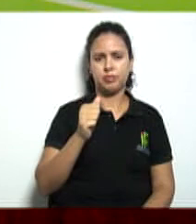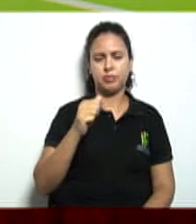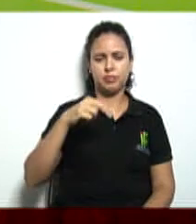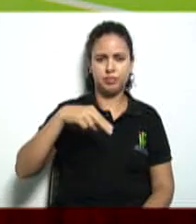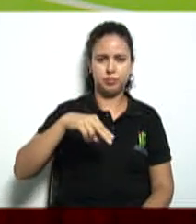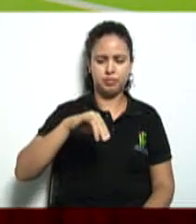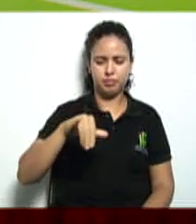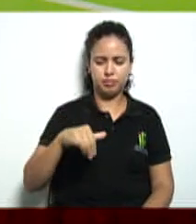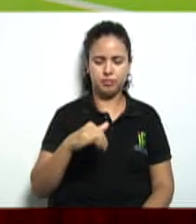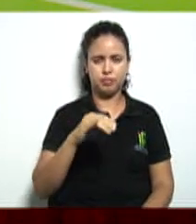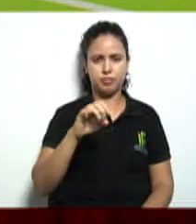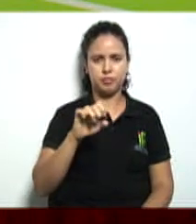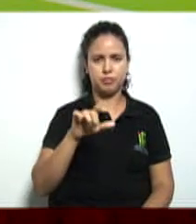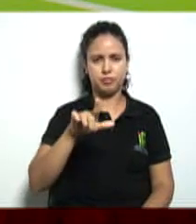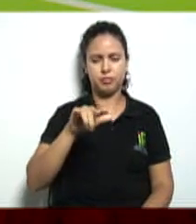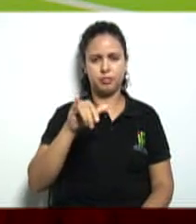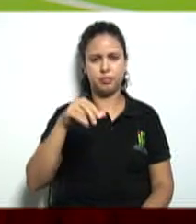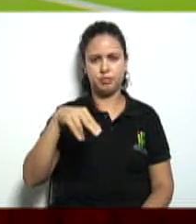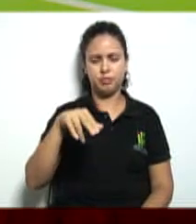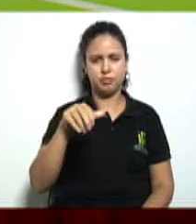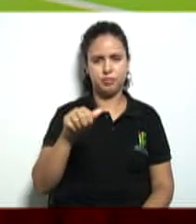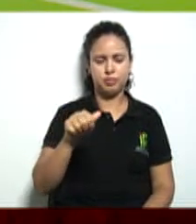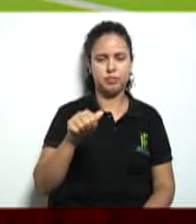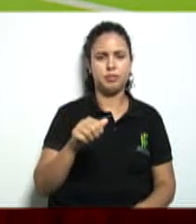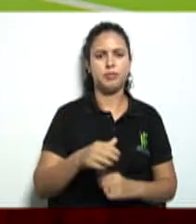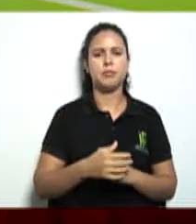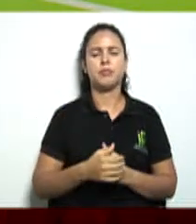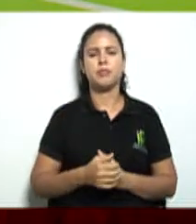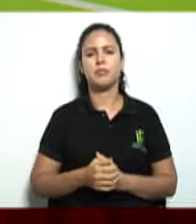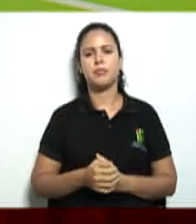bem acertou tudo verdadeiro